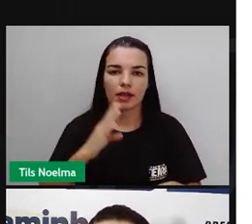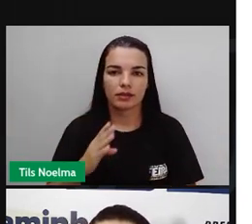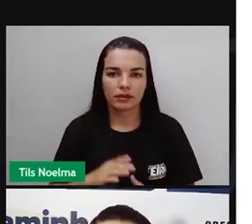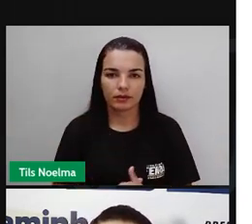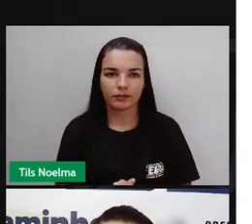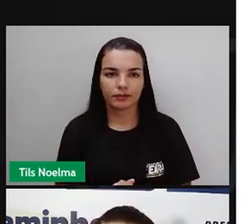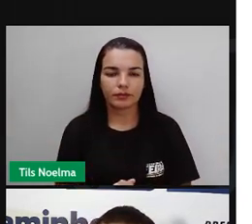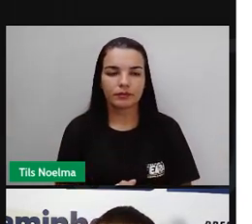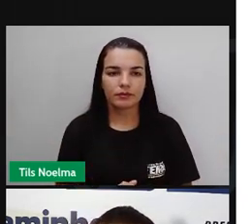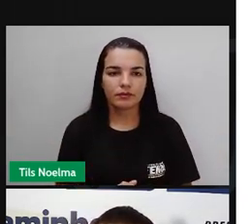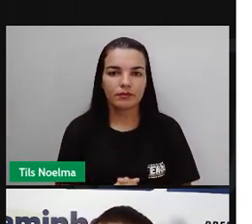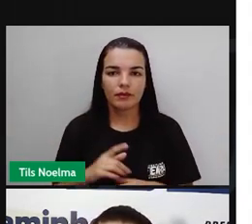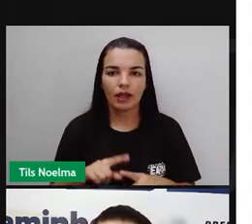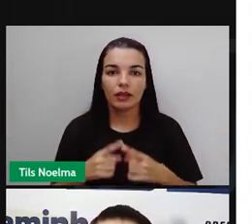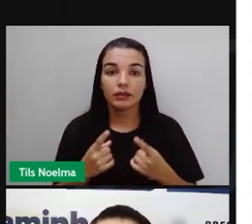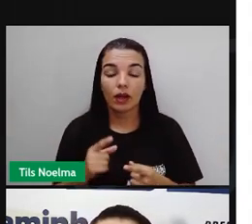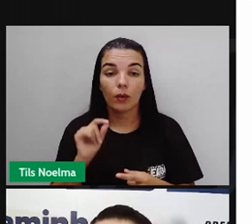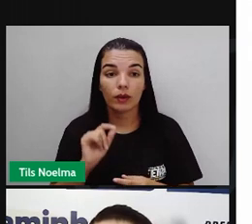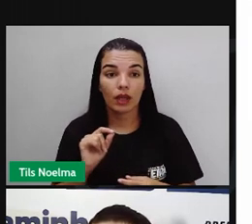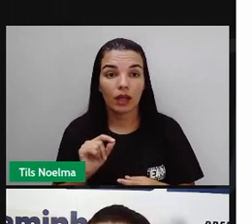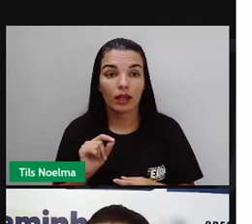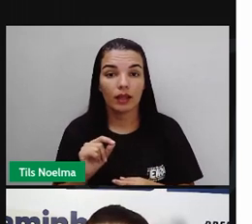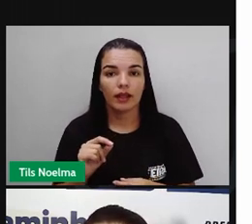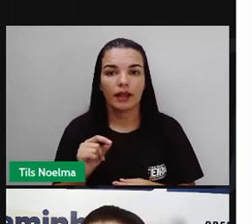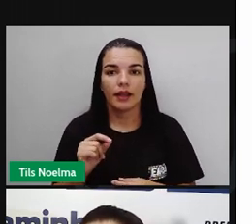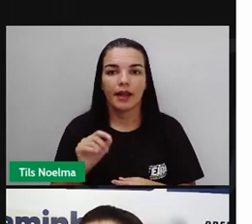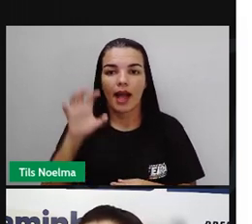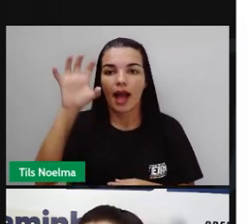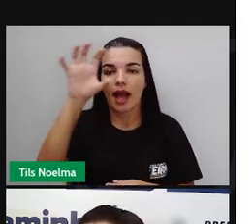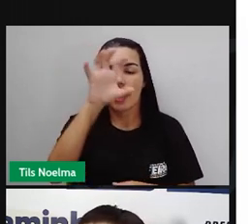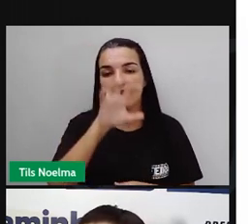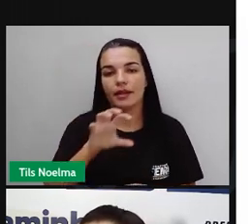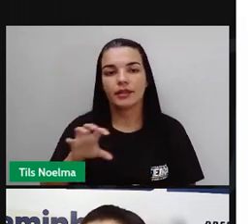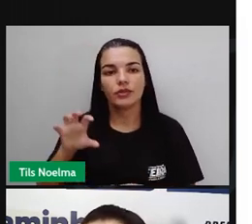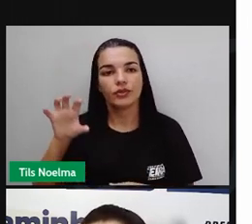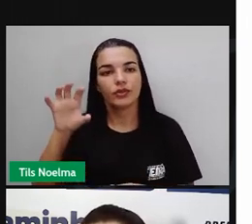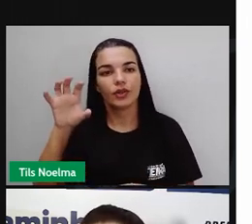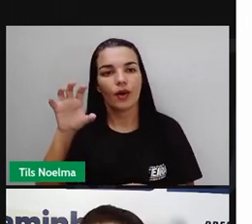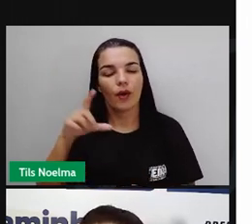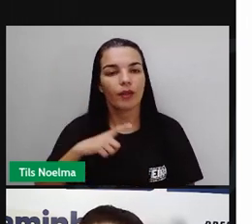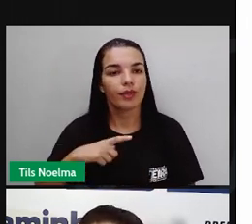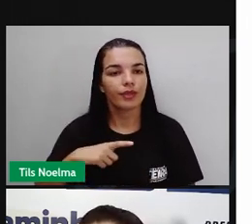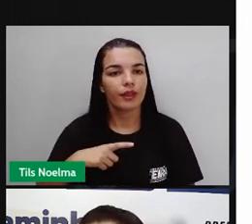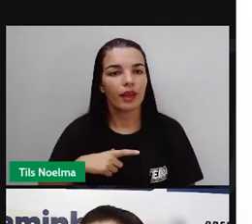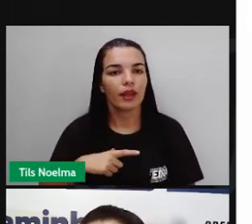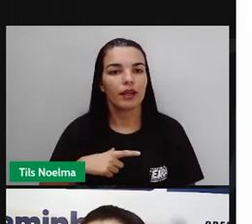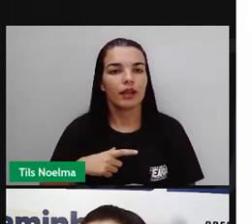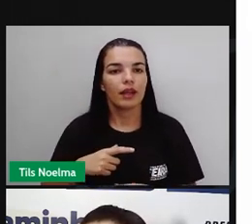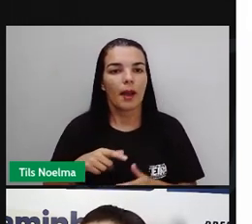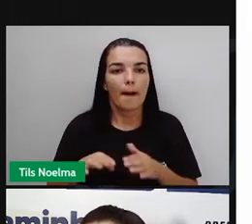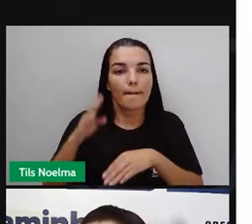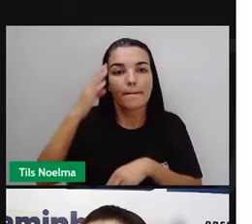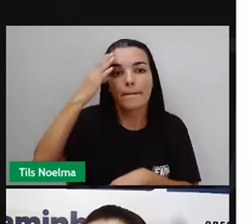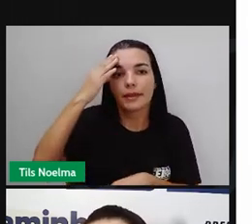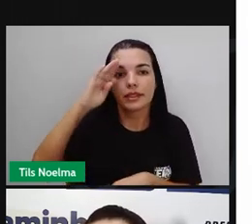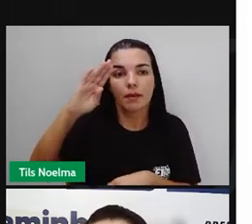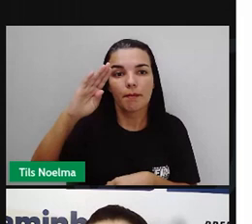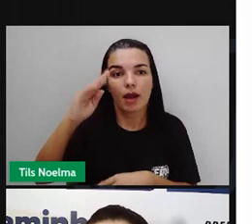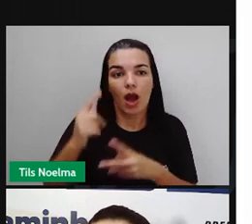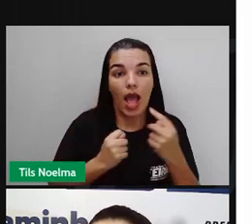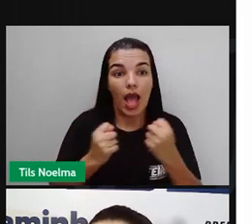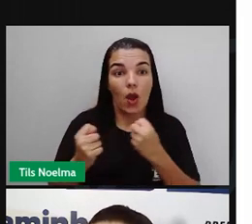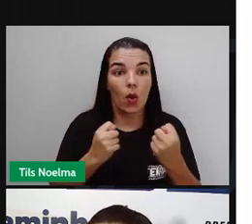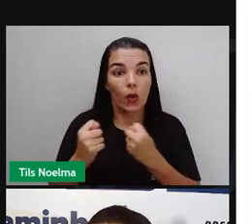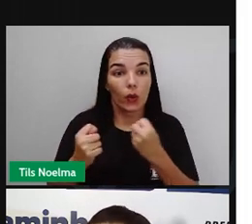encontra o produto principal da economia do Brasil ela começa a se desenvolver começam ali a